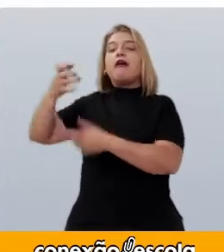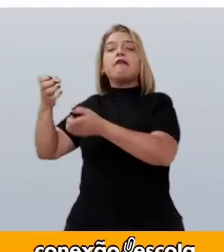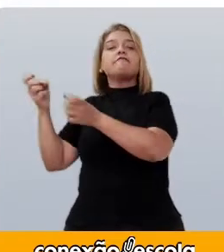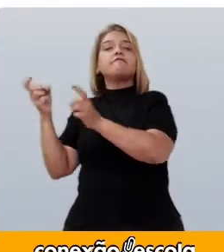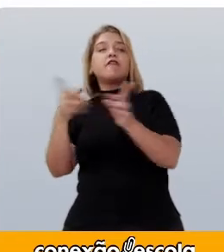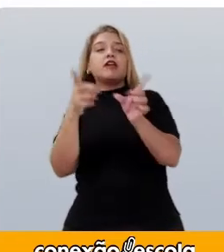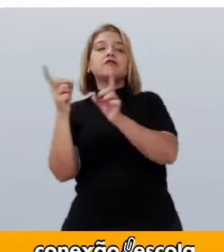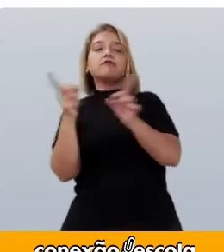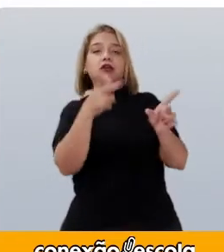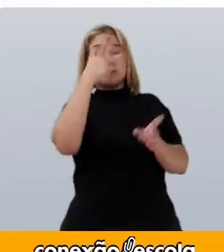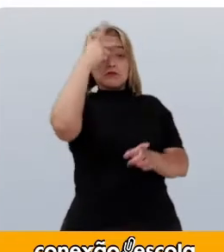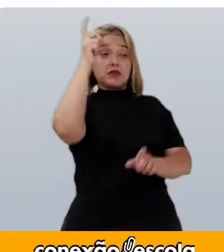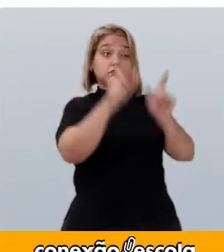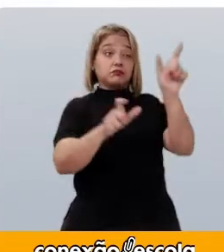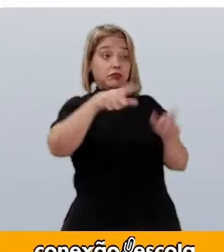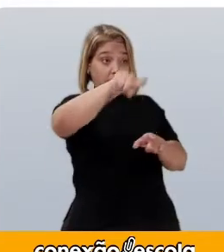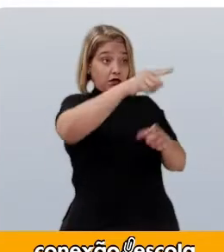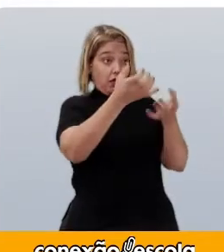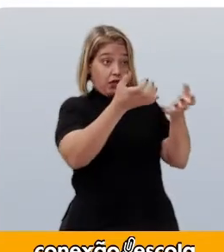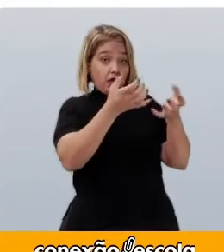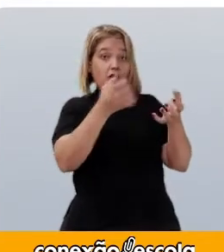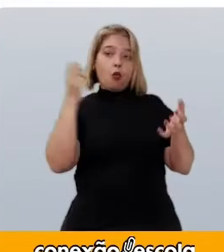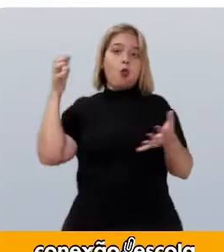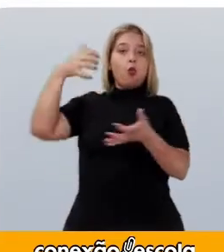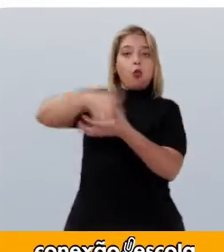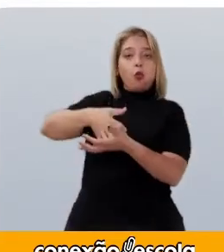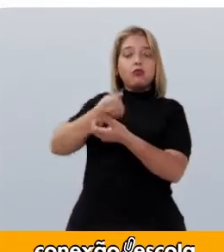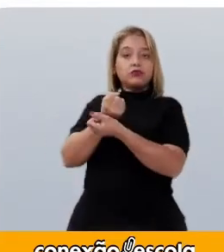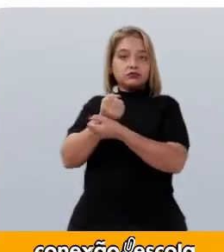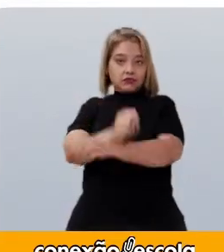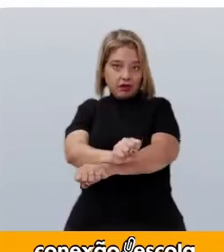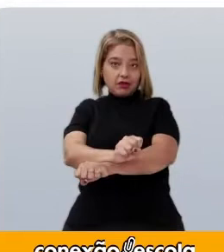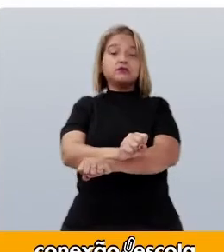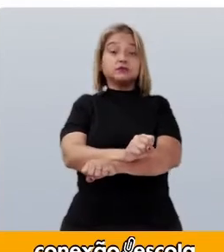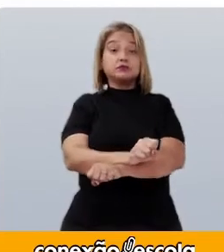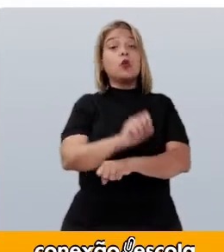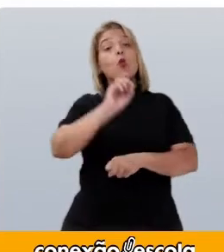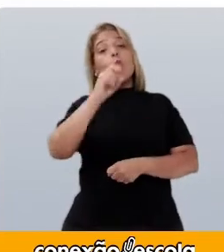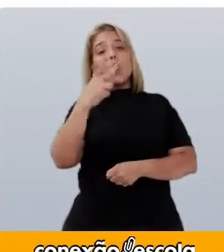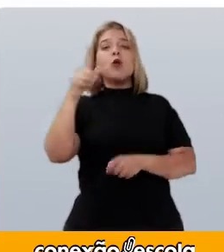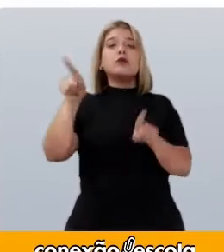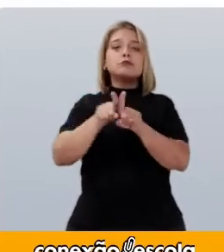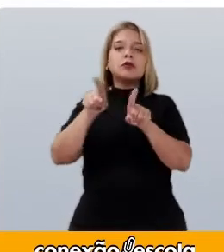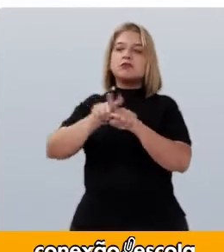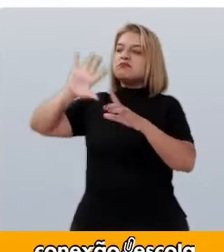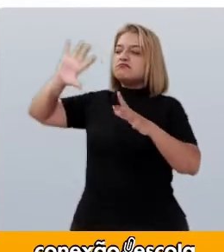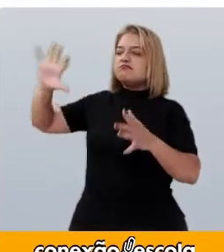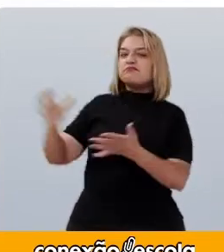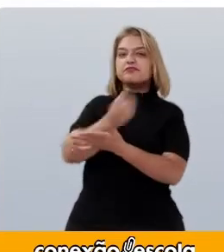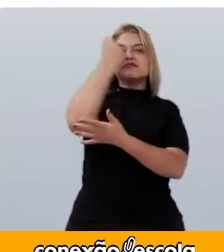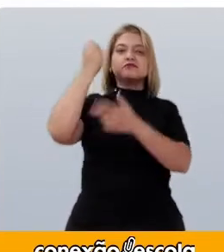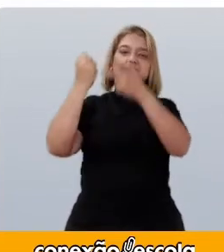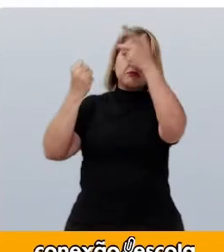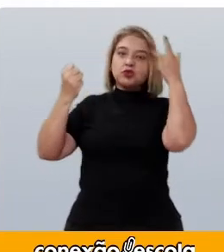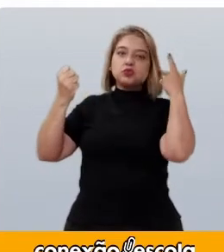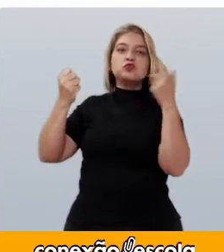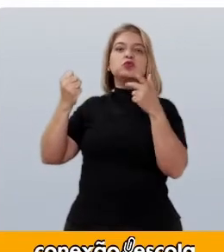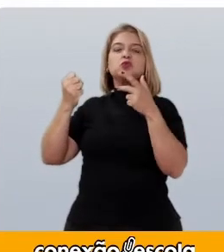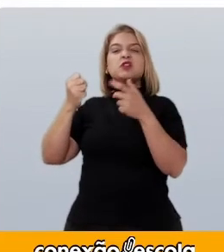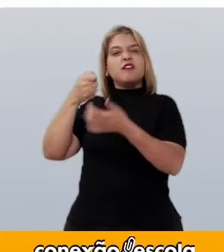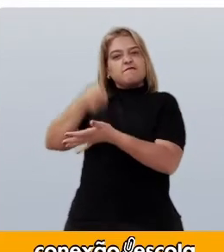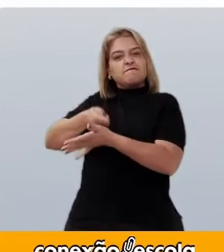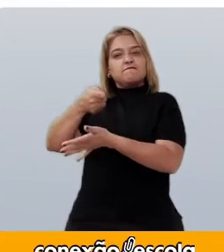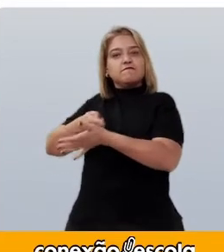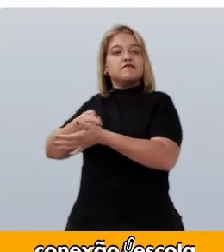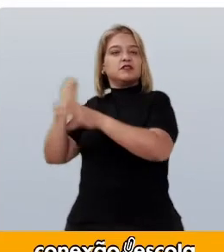comerciantes De mão de obra Escrava Ou eram Simplesmente Capturados Em incursões Militares Pelo domínio Desse comércio